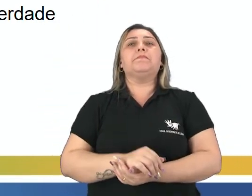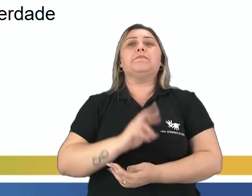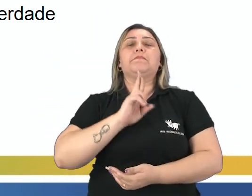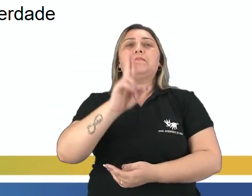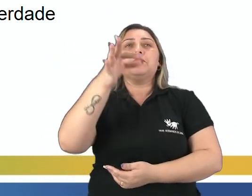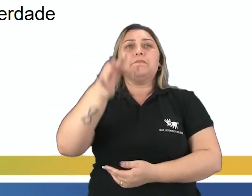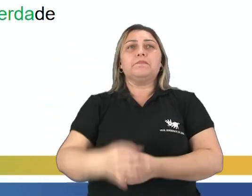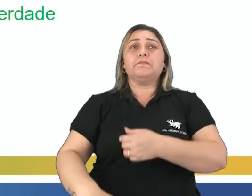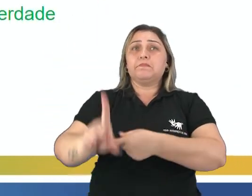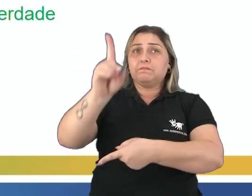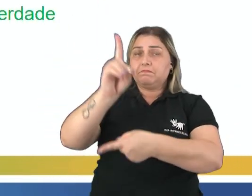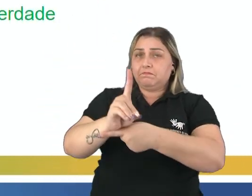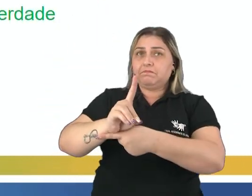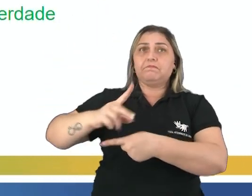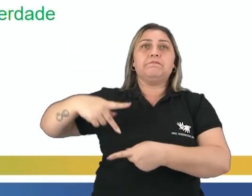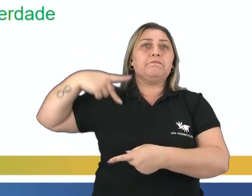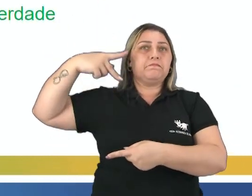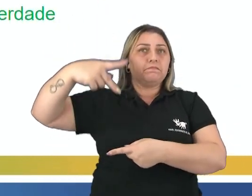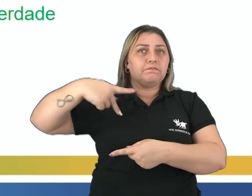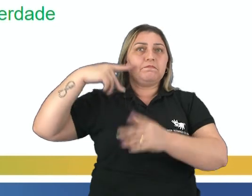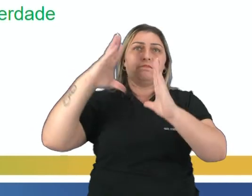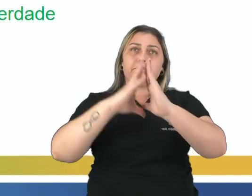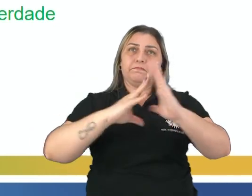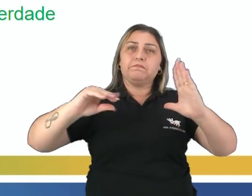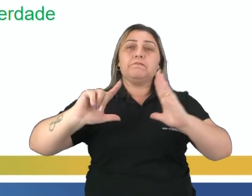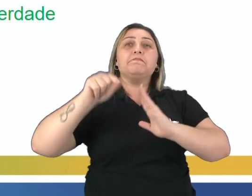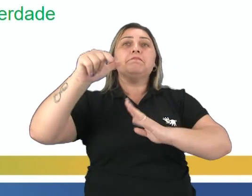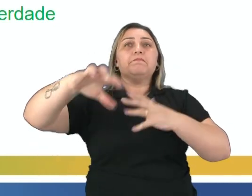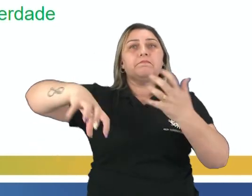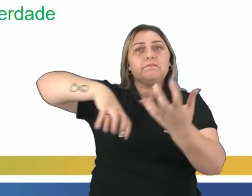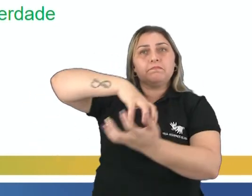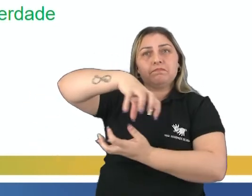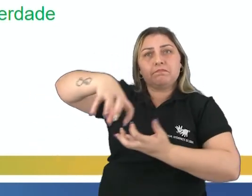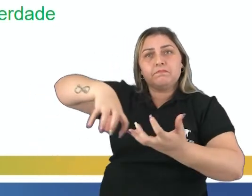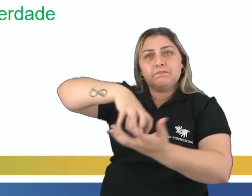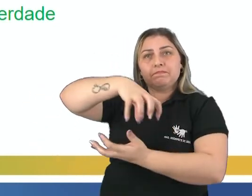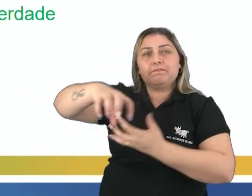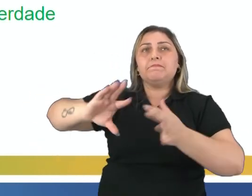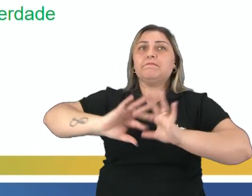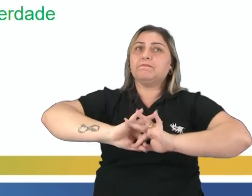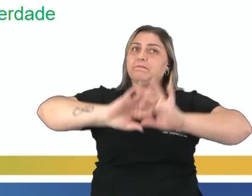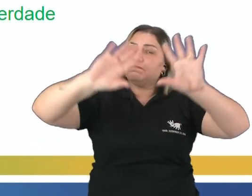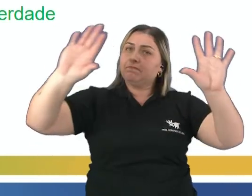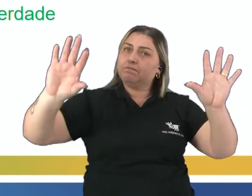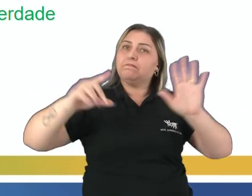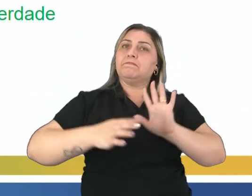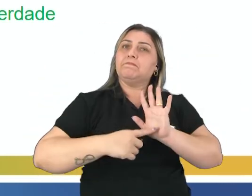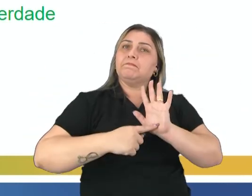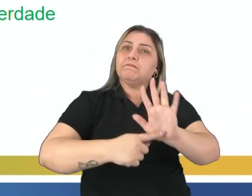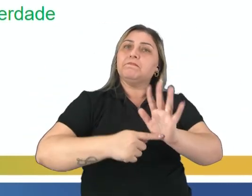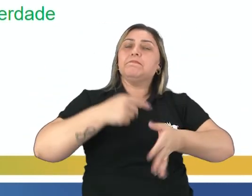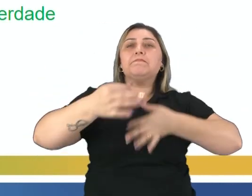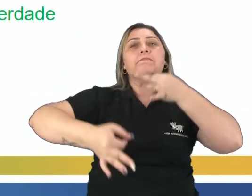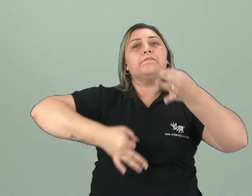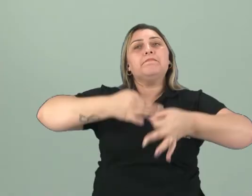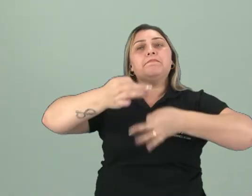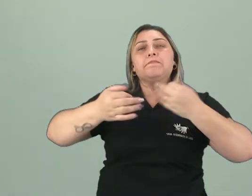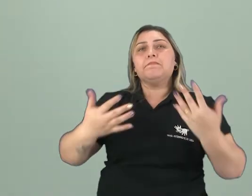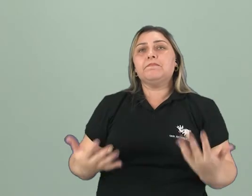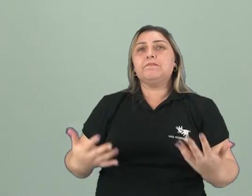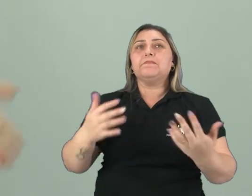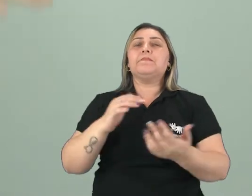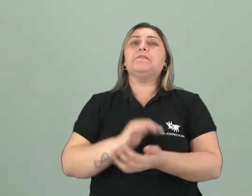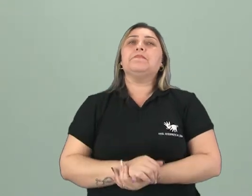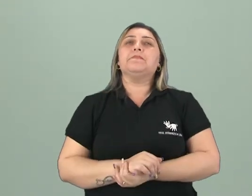é a letra D, certo? A gente tem o parlamentarismo, a inspiração a outras revoluções e também a